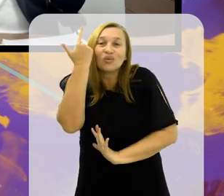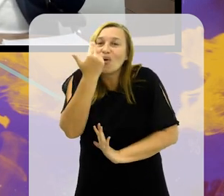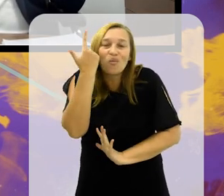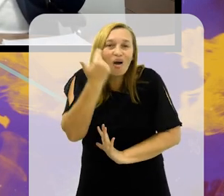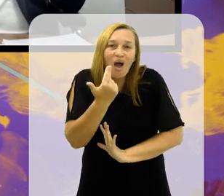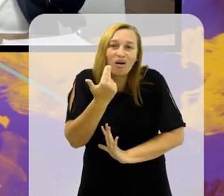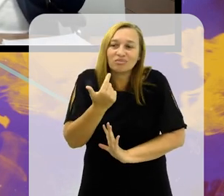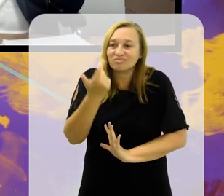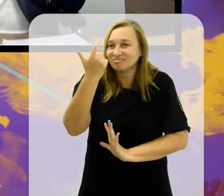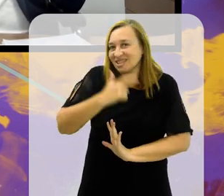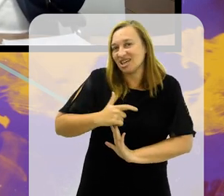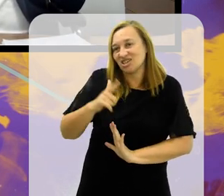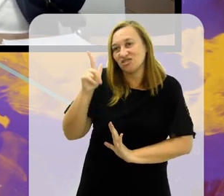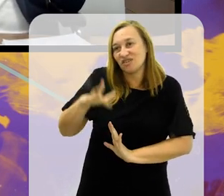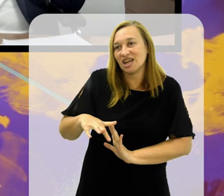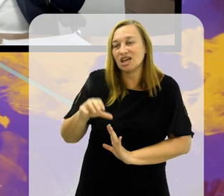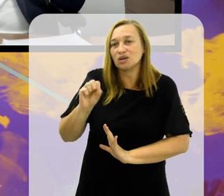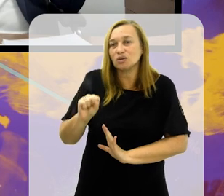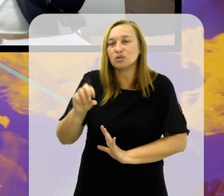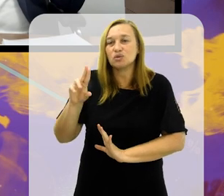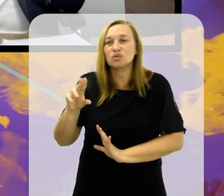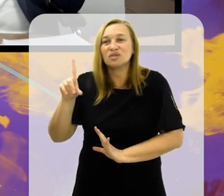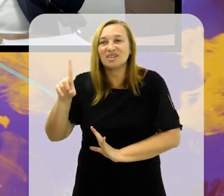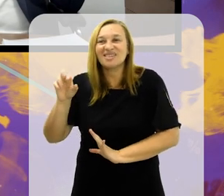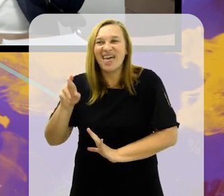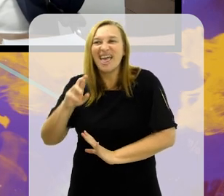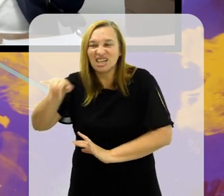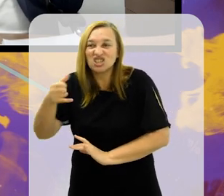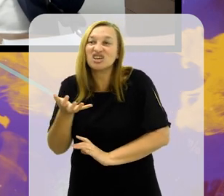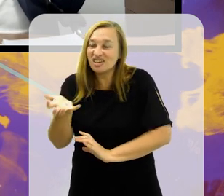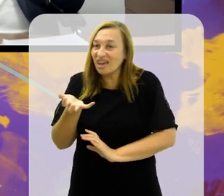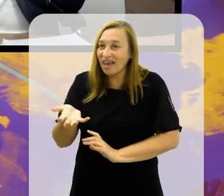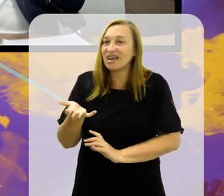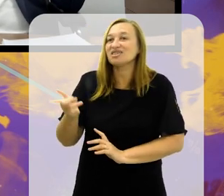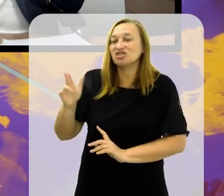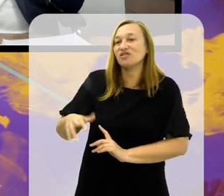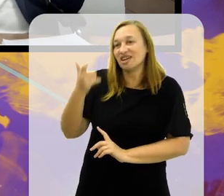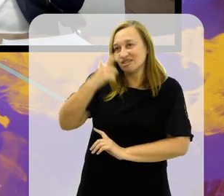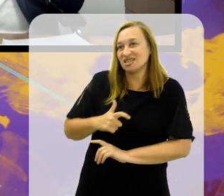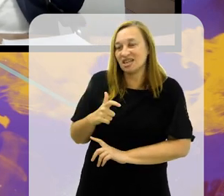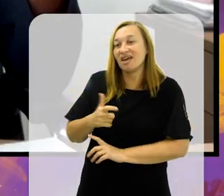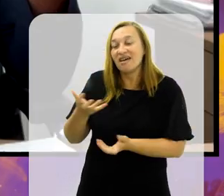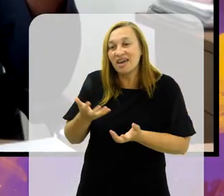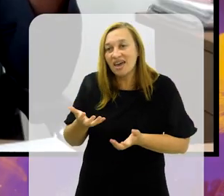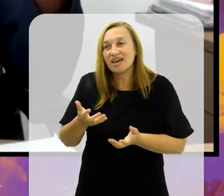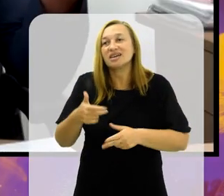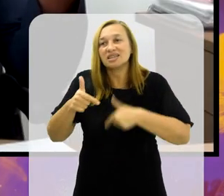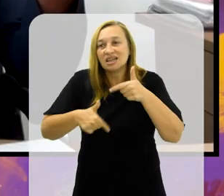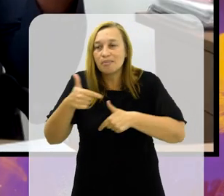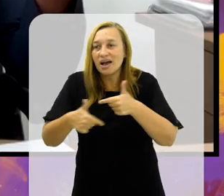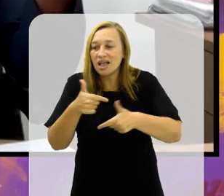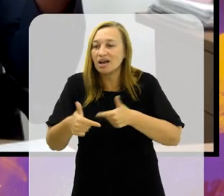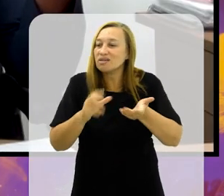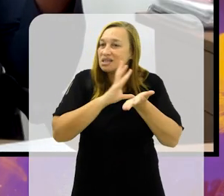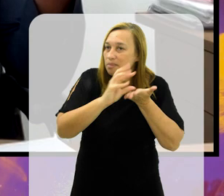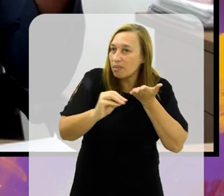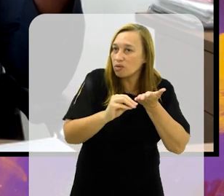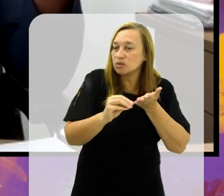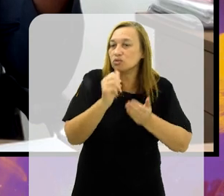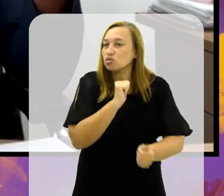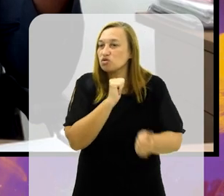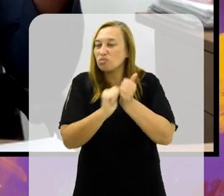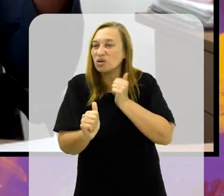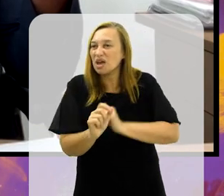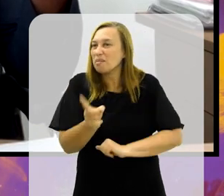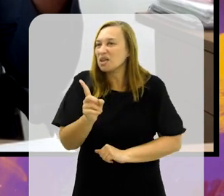normal ser diferente. A Sudergia quer ser diferente. Ela quer trabalhar com essas pautas